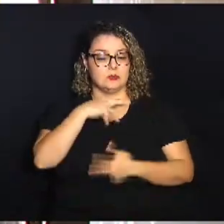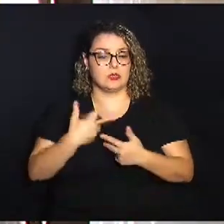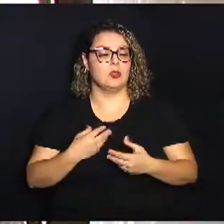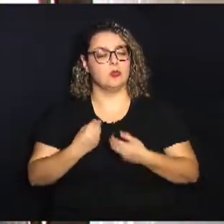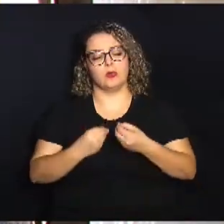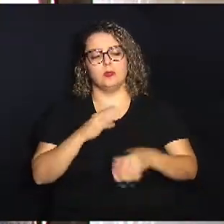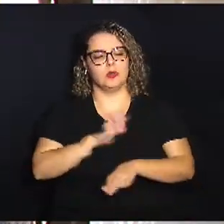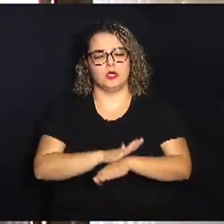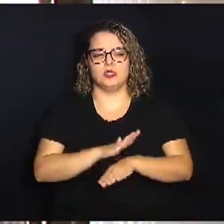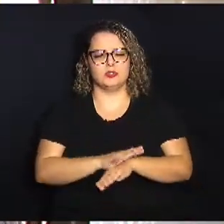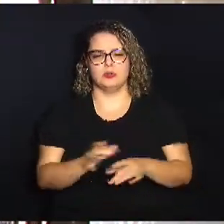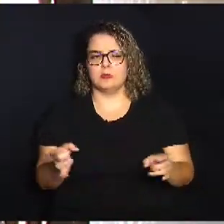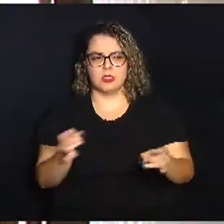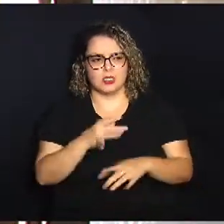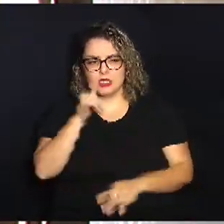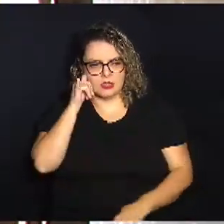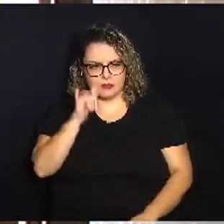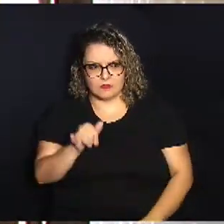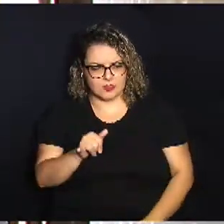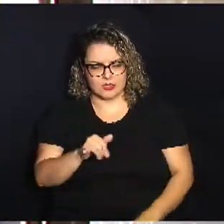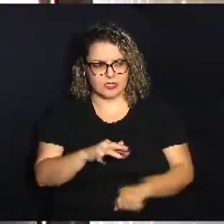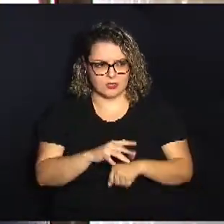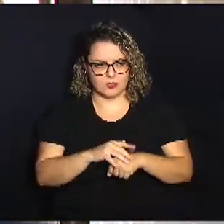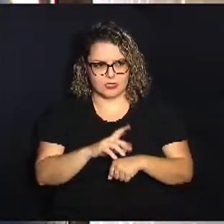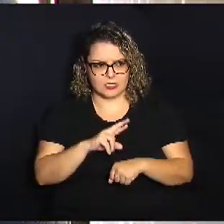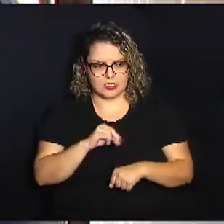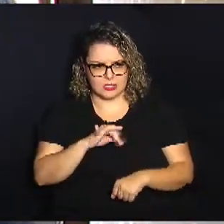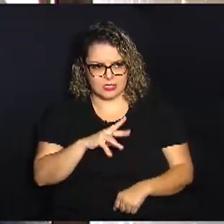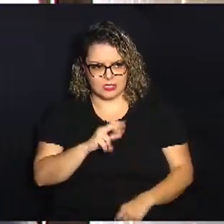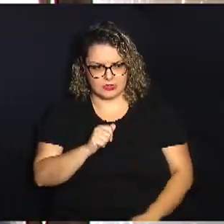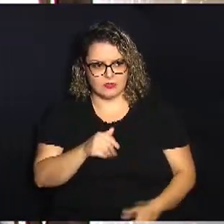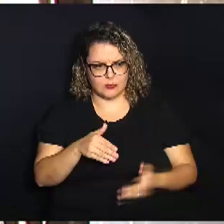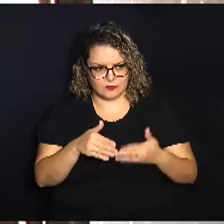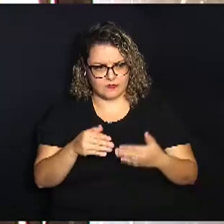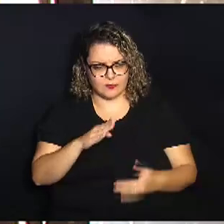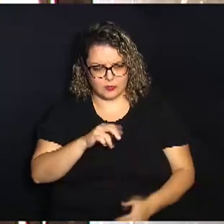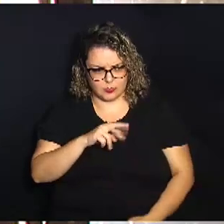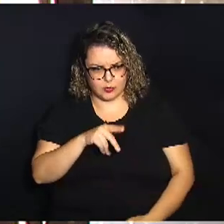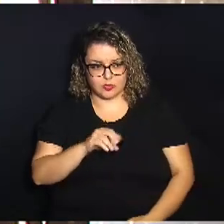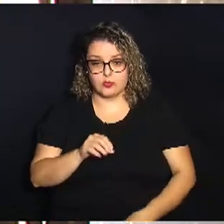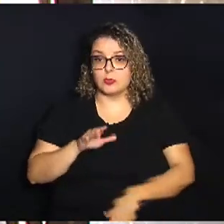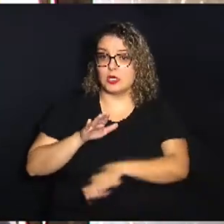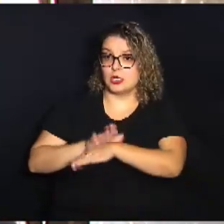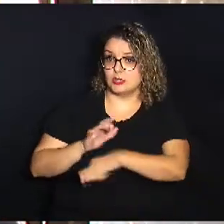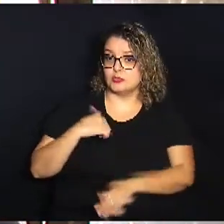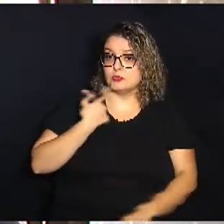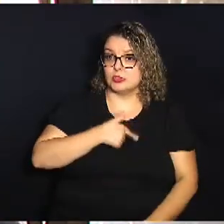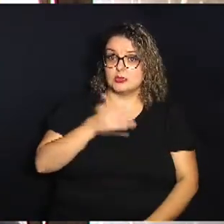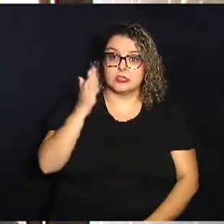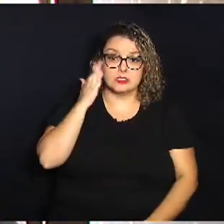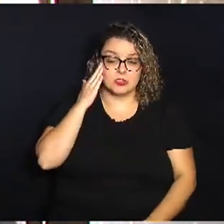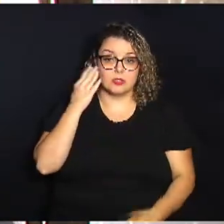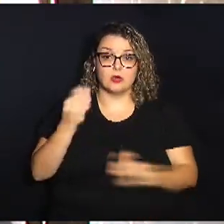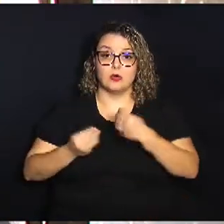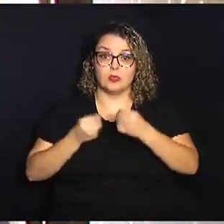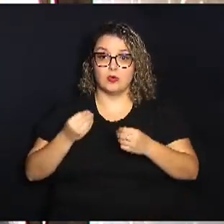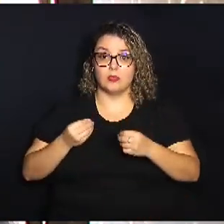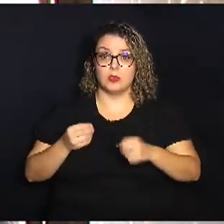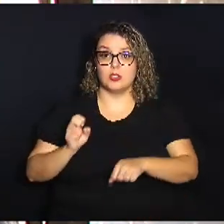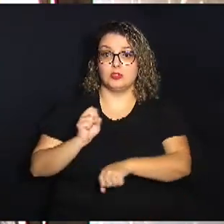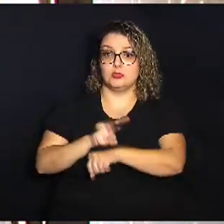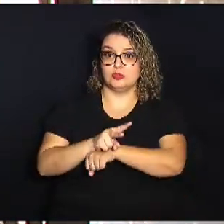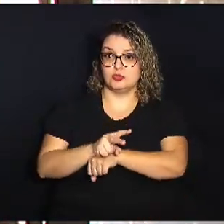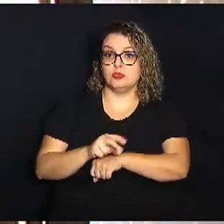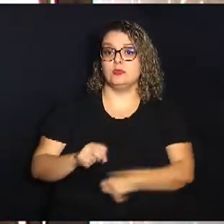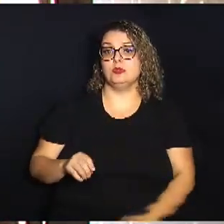que está em casa, não é? Entender direitinho, por favor, Bruno. Isso ajuda para a gente entender como é que está a circulação do vírus da